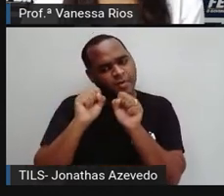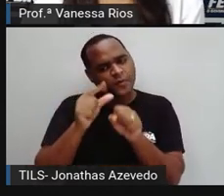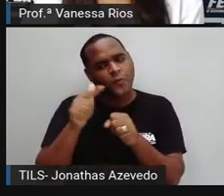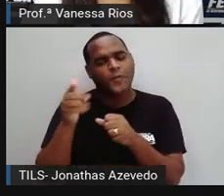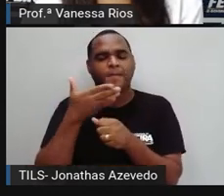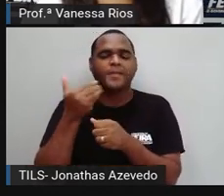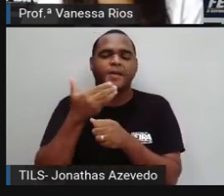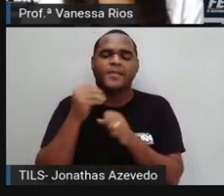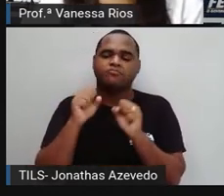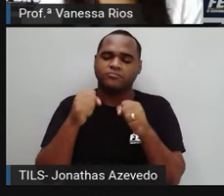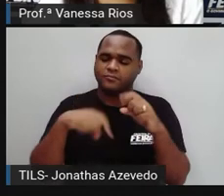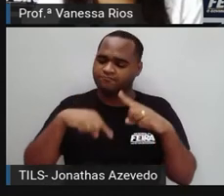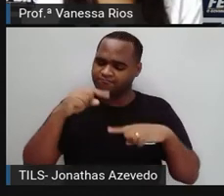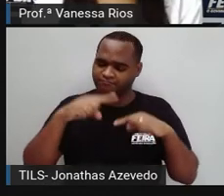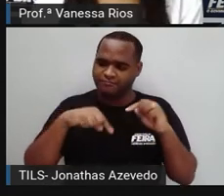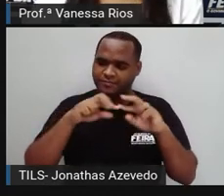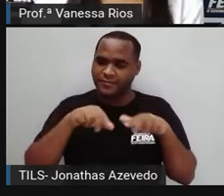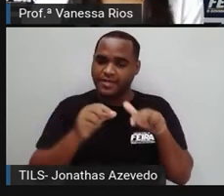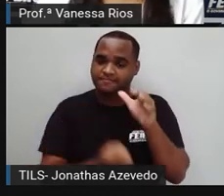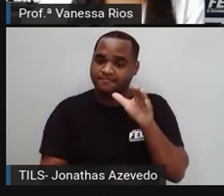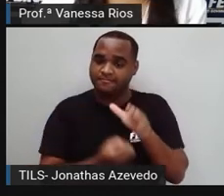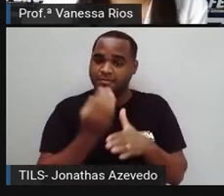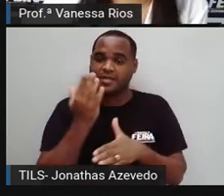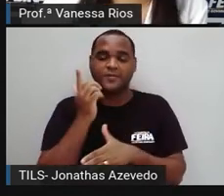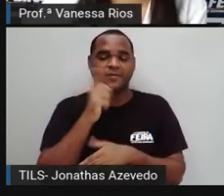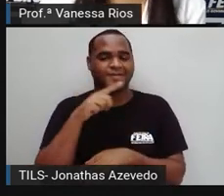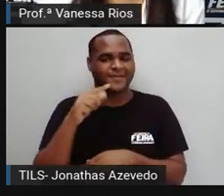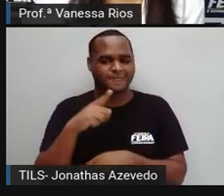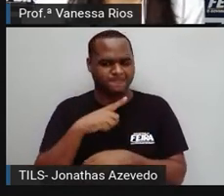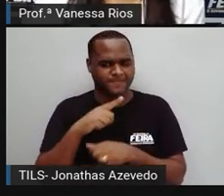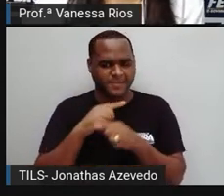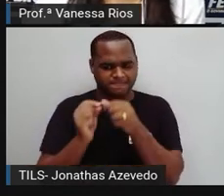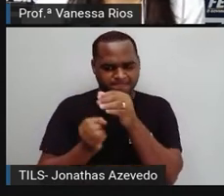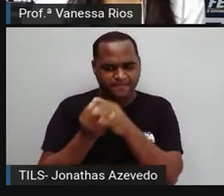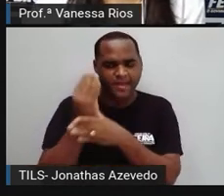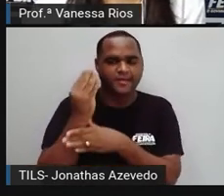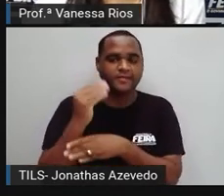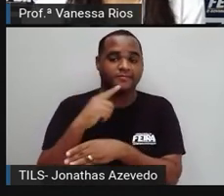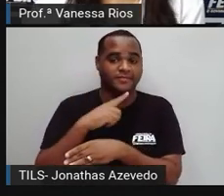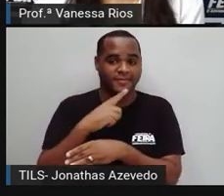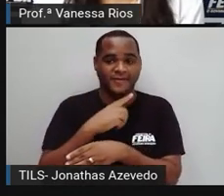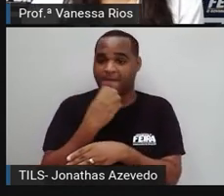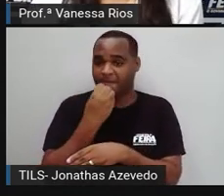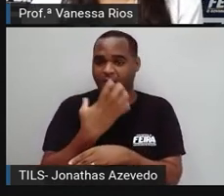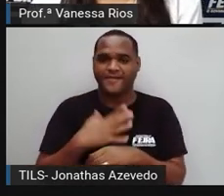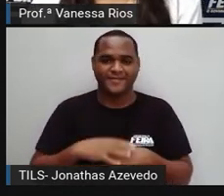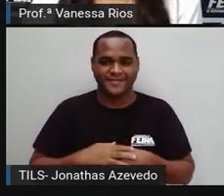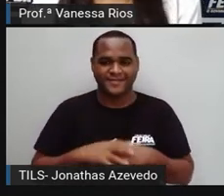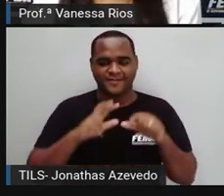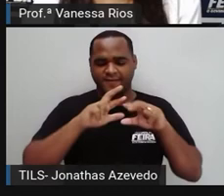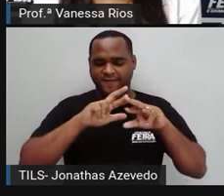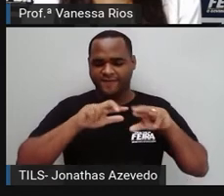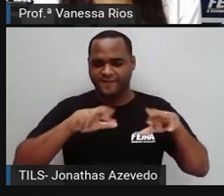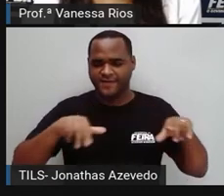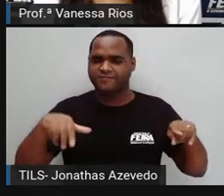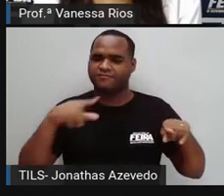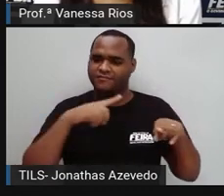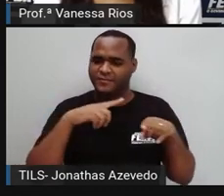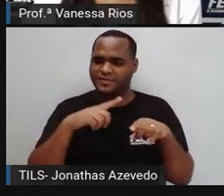melhorar os objetos que já fabricam, que já produzem. E aí, são diversos os tipos de